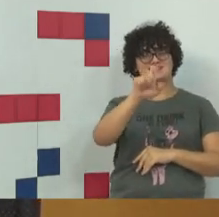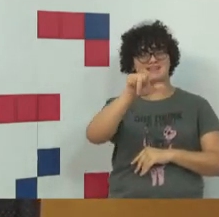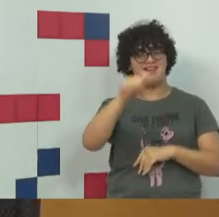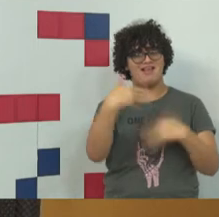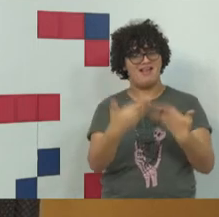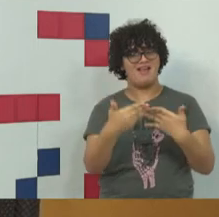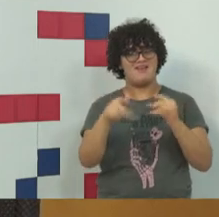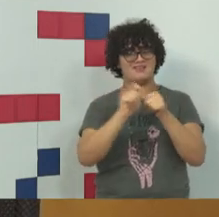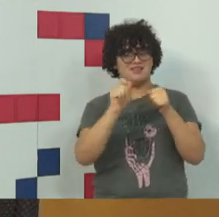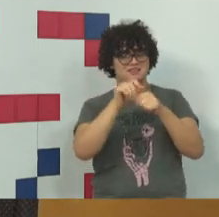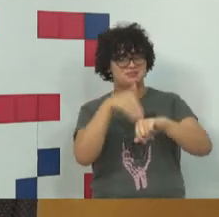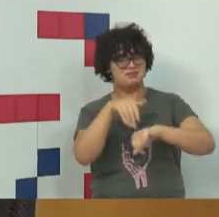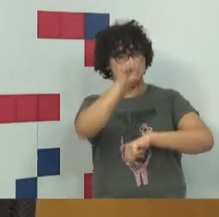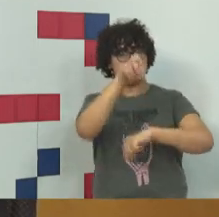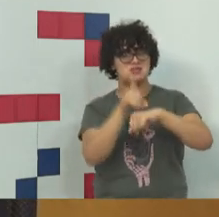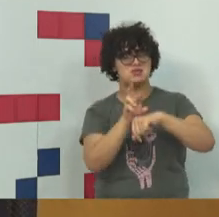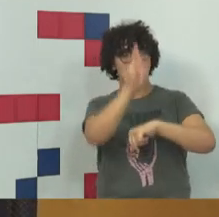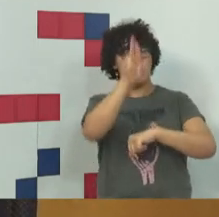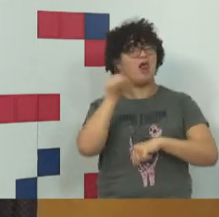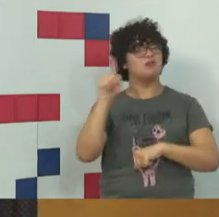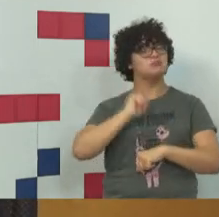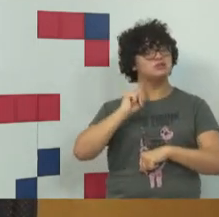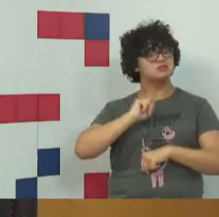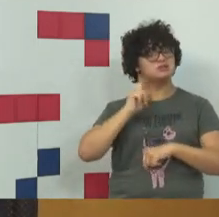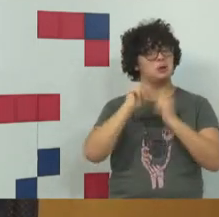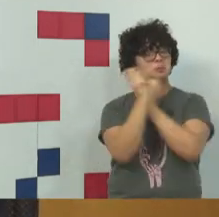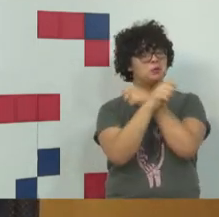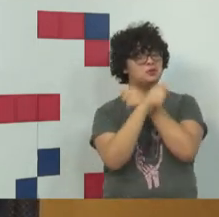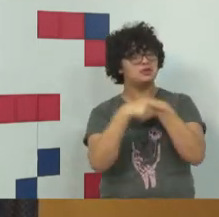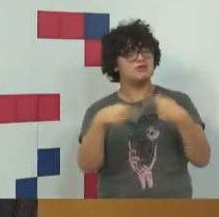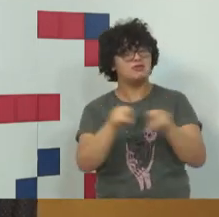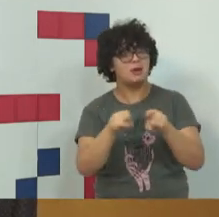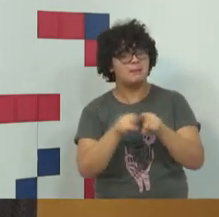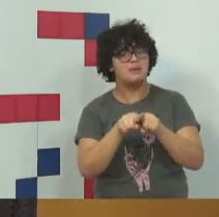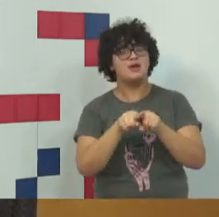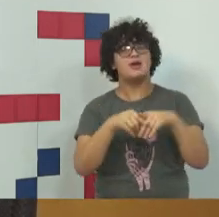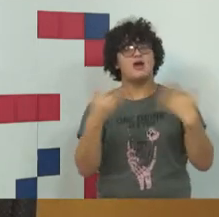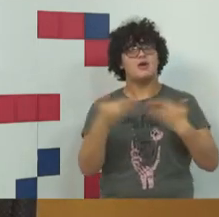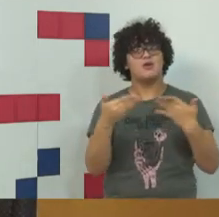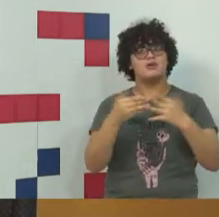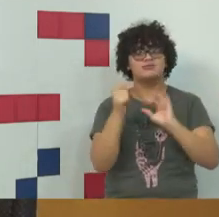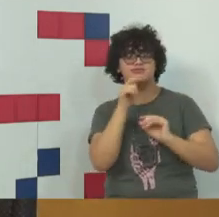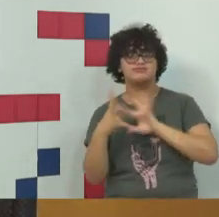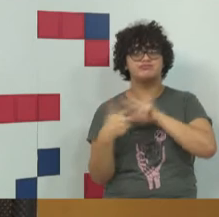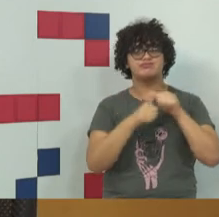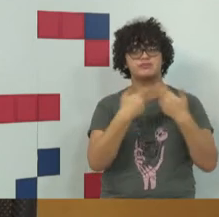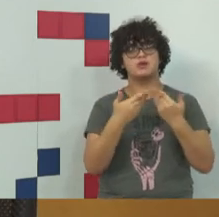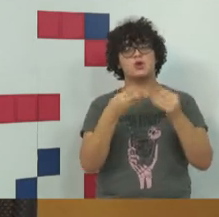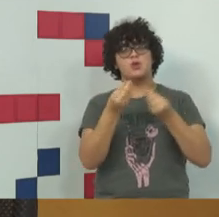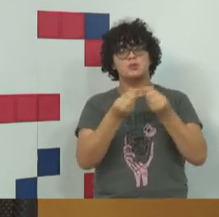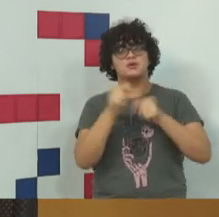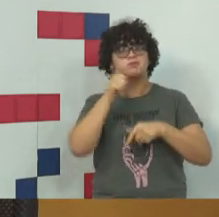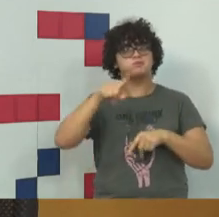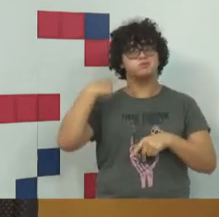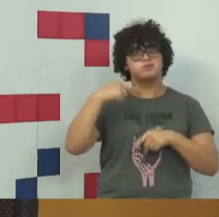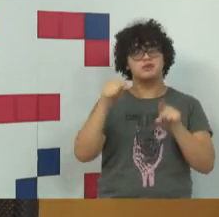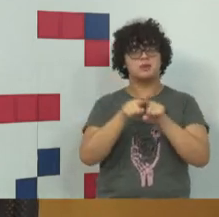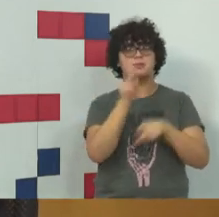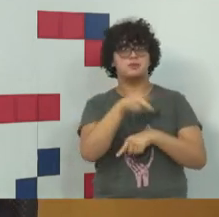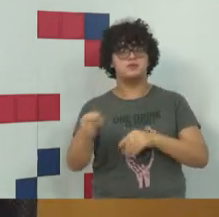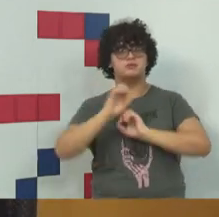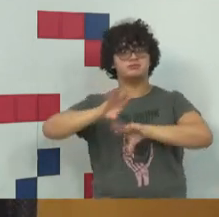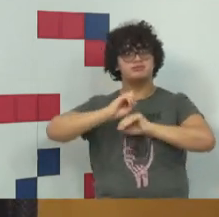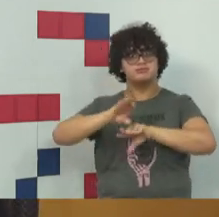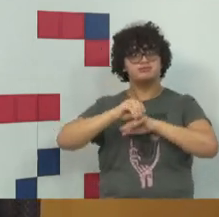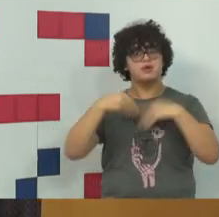-graduada pela PUC de Minas, pós-graduada em Compliance e Integridade Corporativa, advogada e professora de